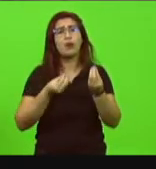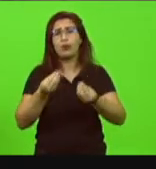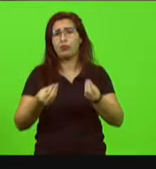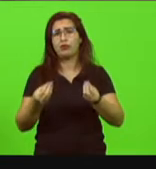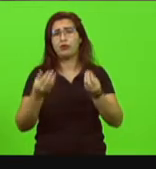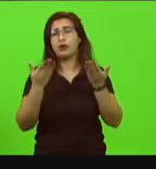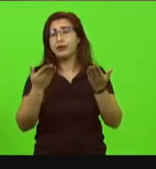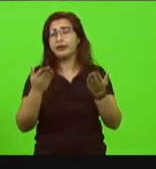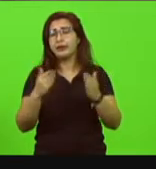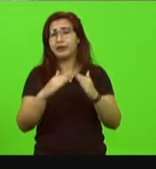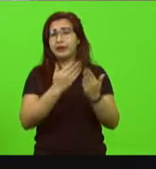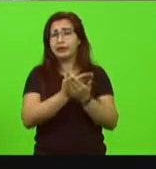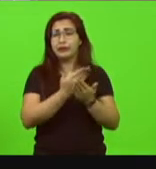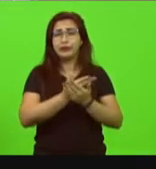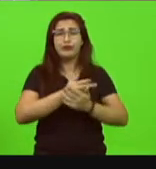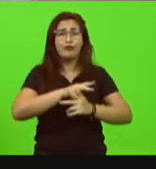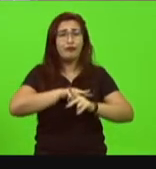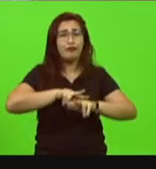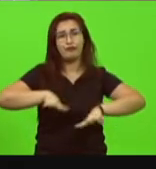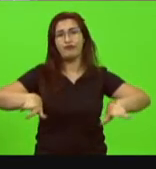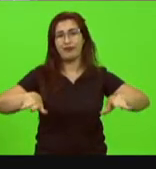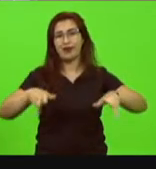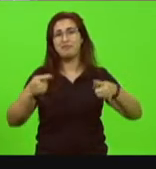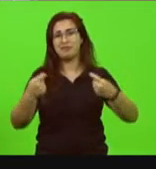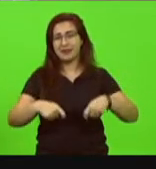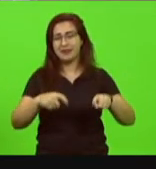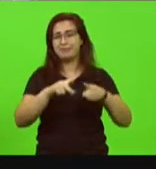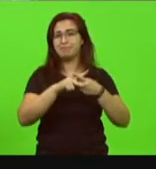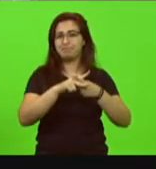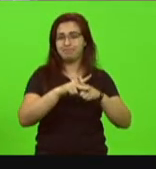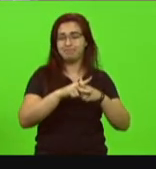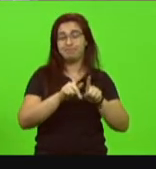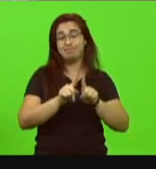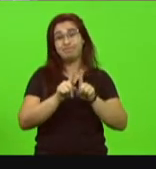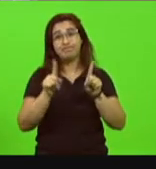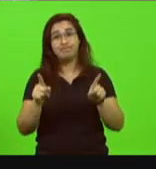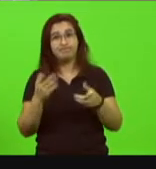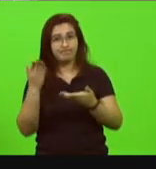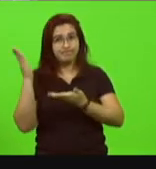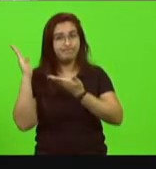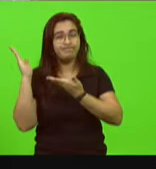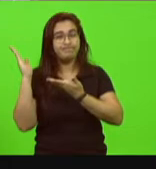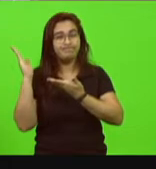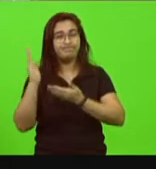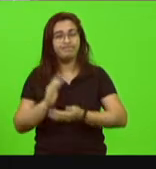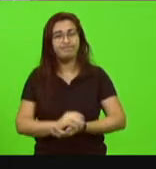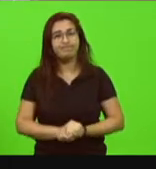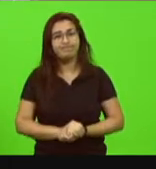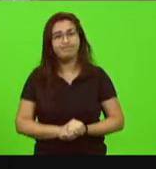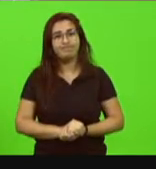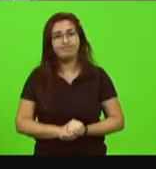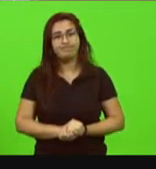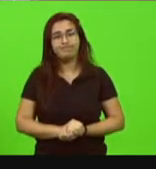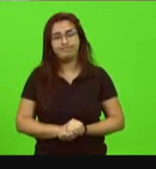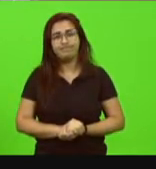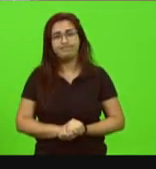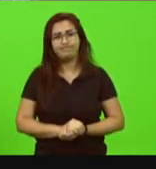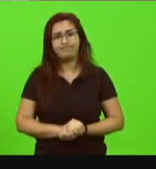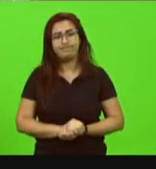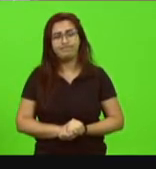inúmeras escolas precisando de reformas mas olhem os senhores e as senhoras esta situação é